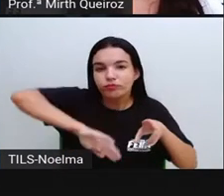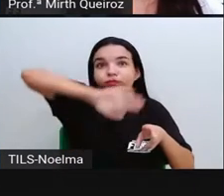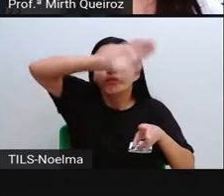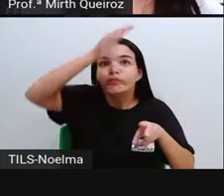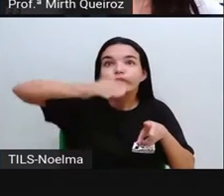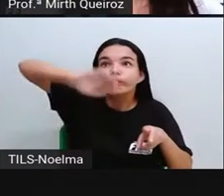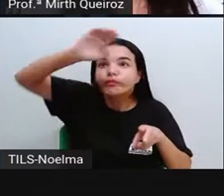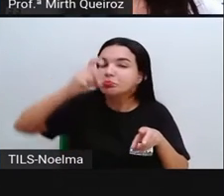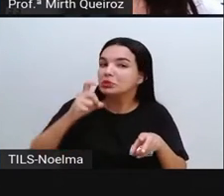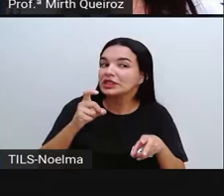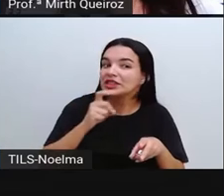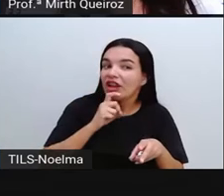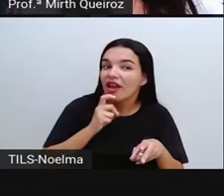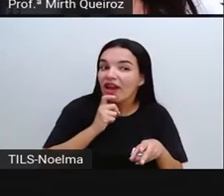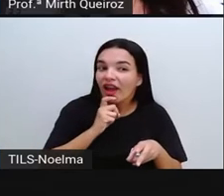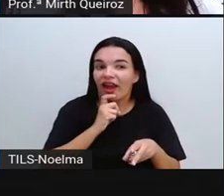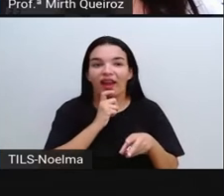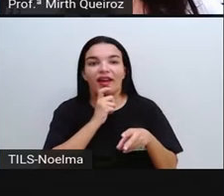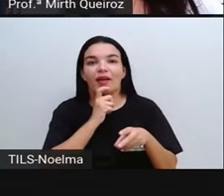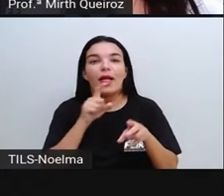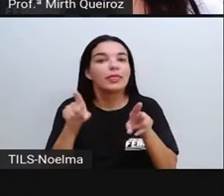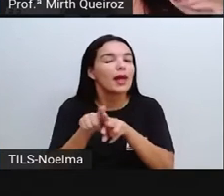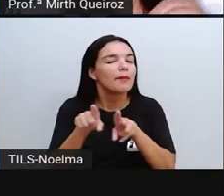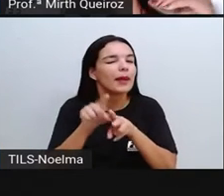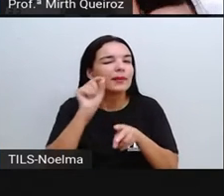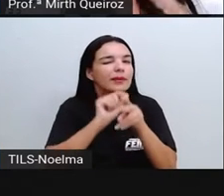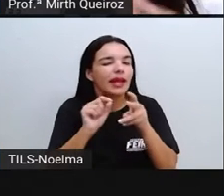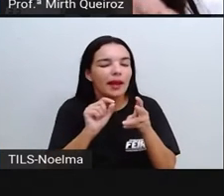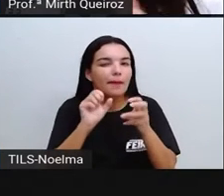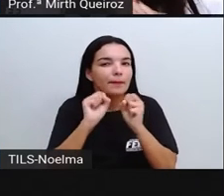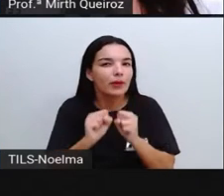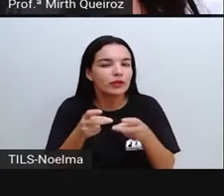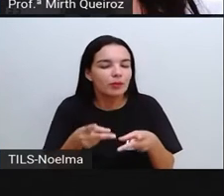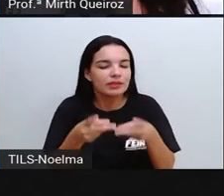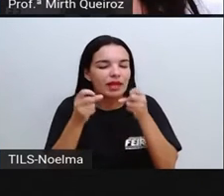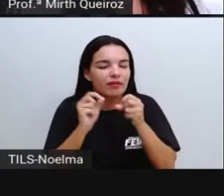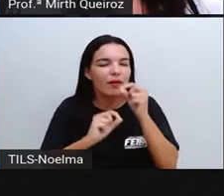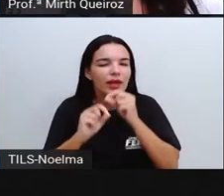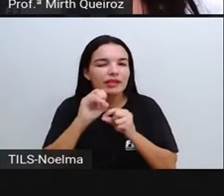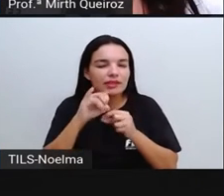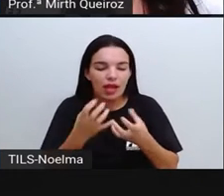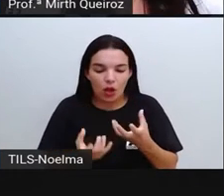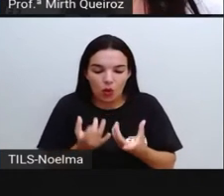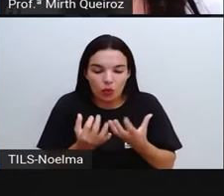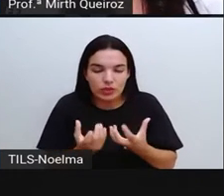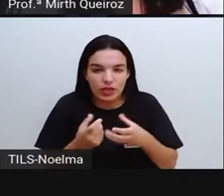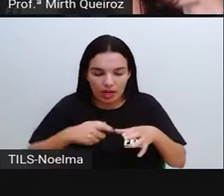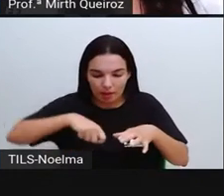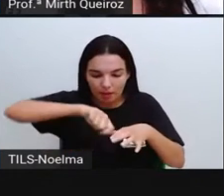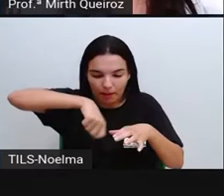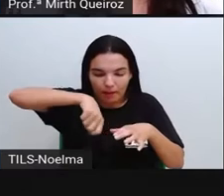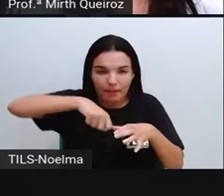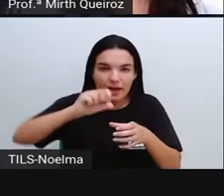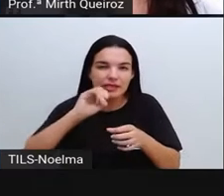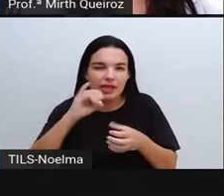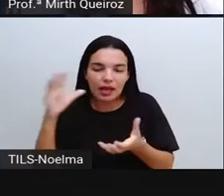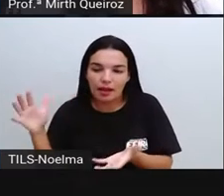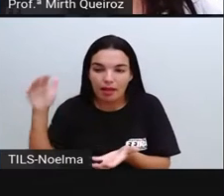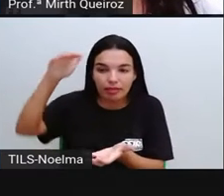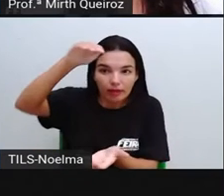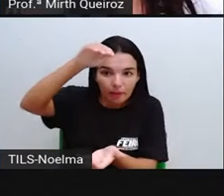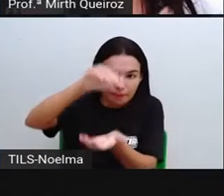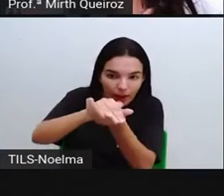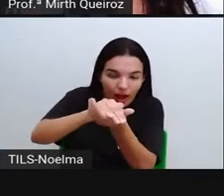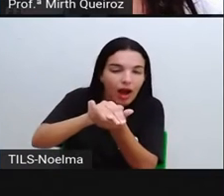quando a gente está cozinhando alguma coisa, né? E tampa ali, coloca a tampa ali na panela, e a gente retira a tampa, a gente